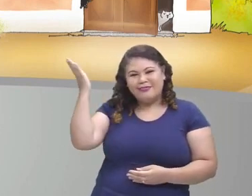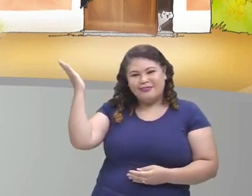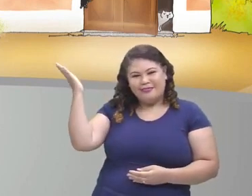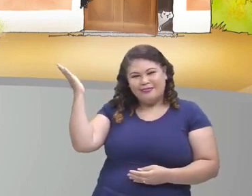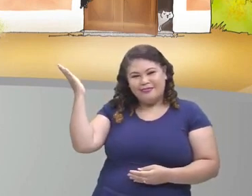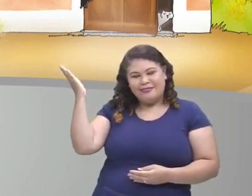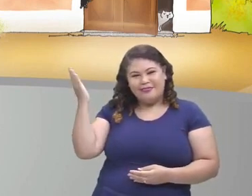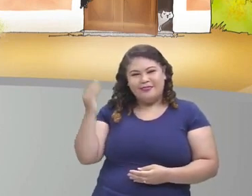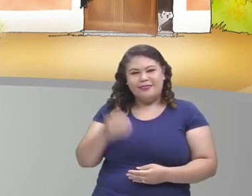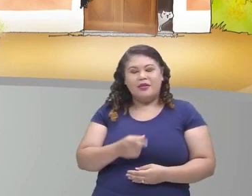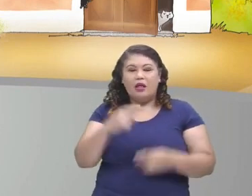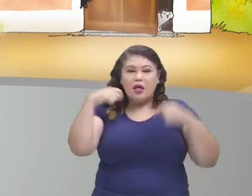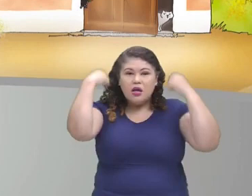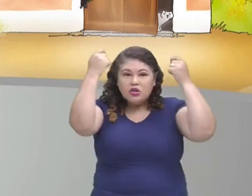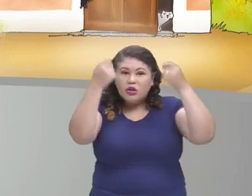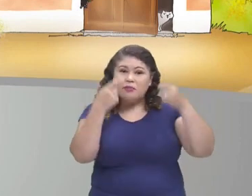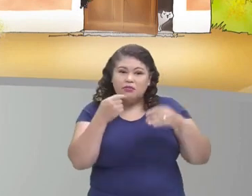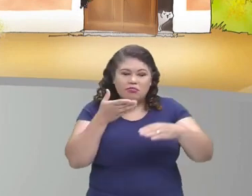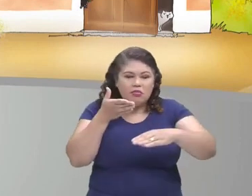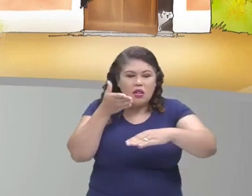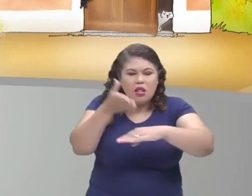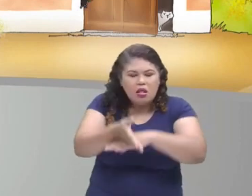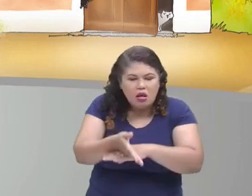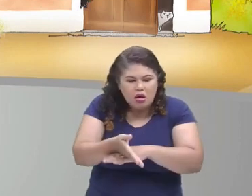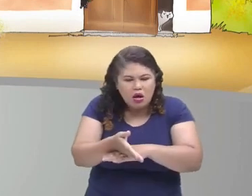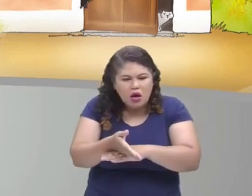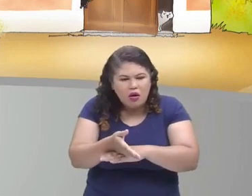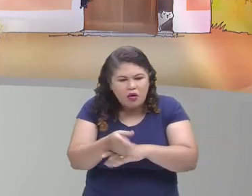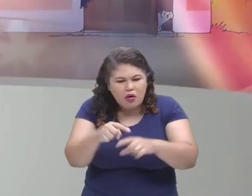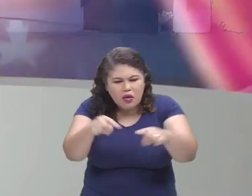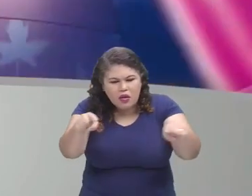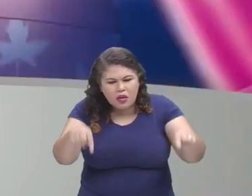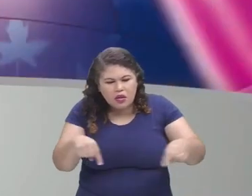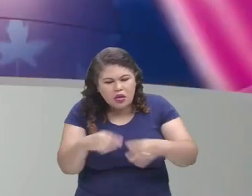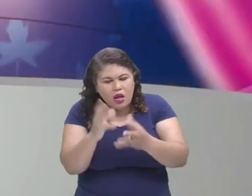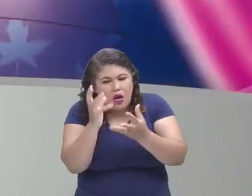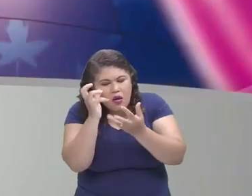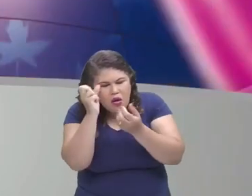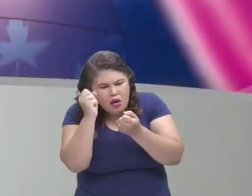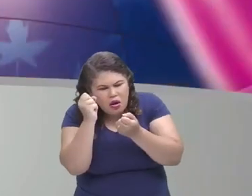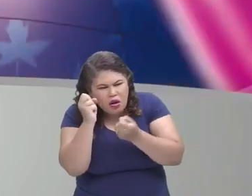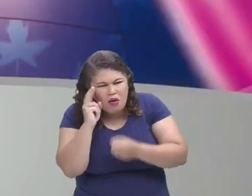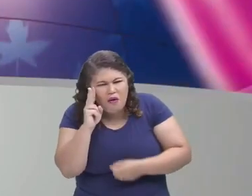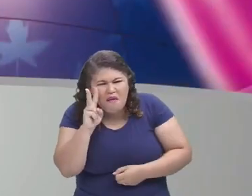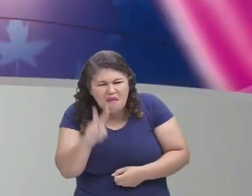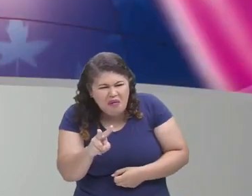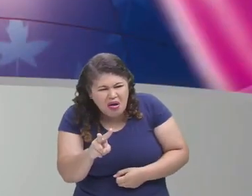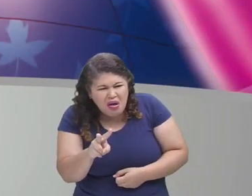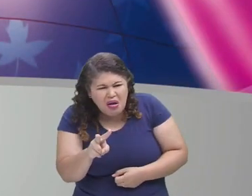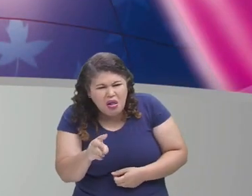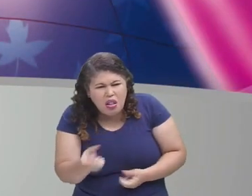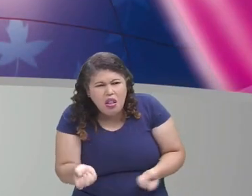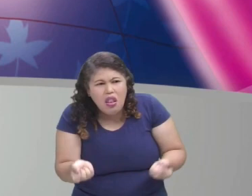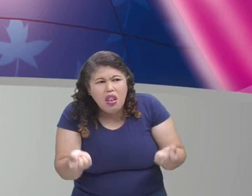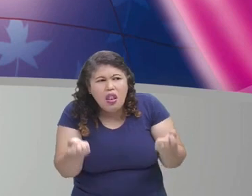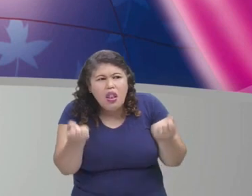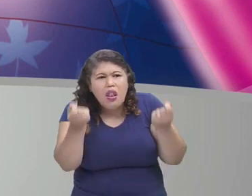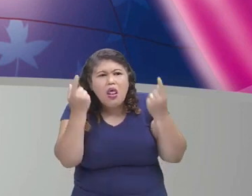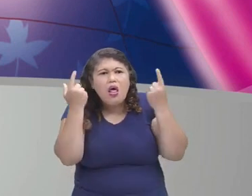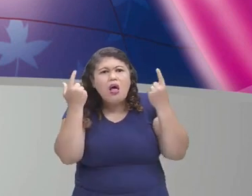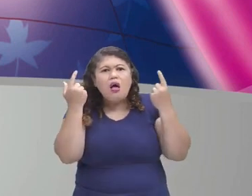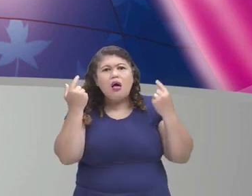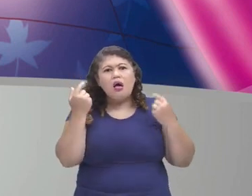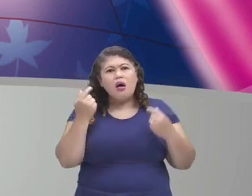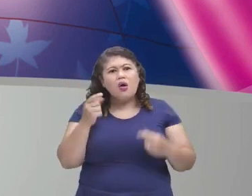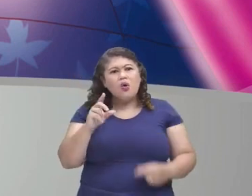Ela entrou e foi até o quarto. E foi então que ela viu algo surpreendente, que foi